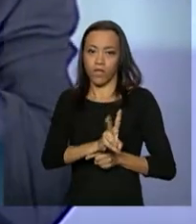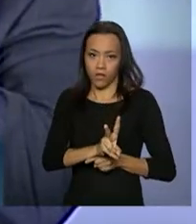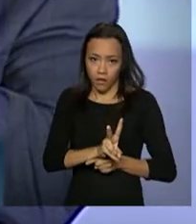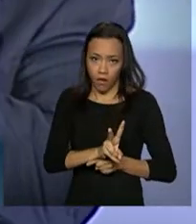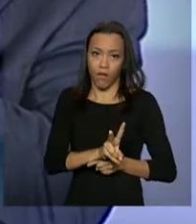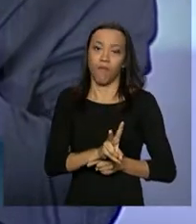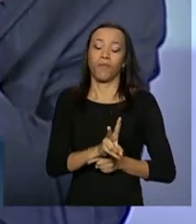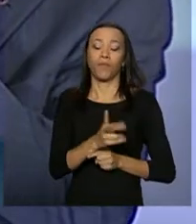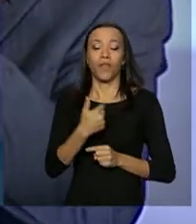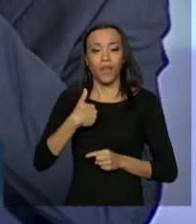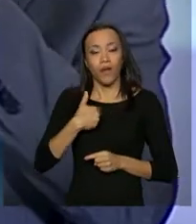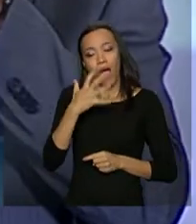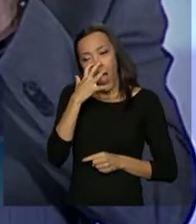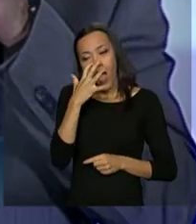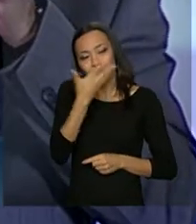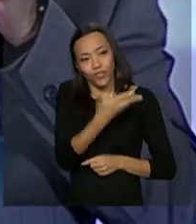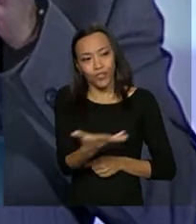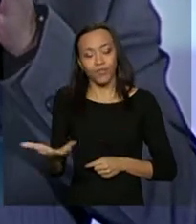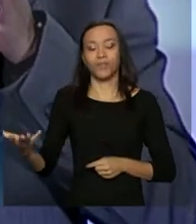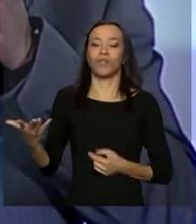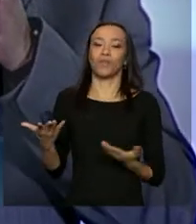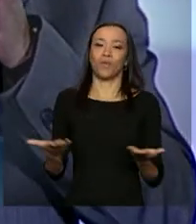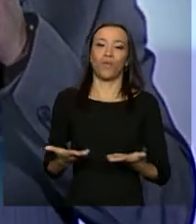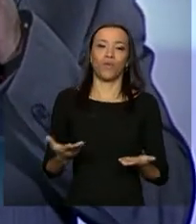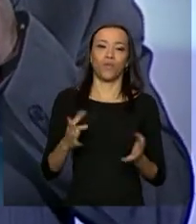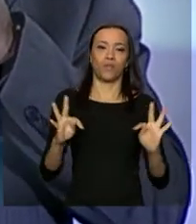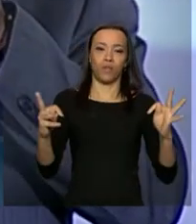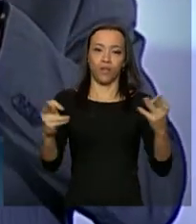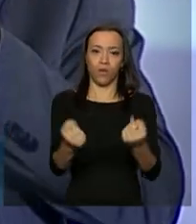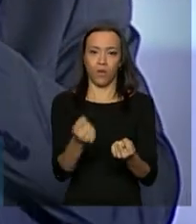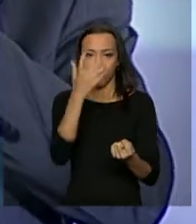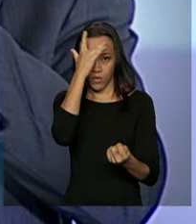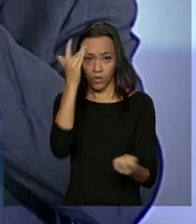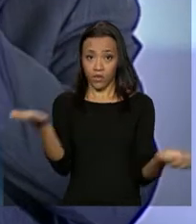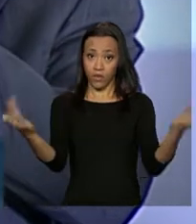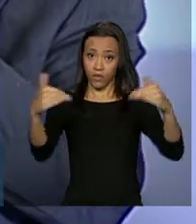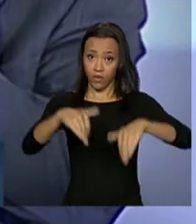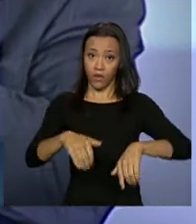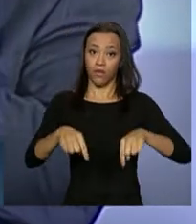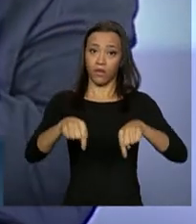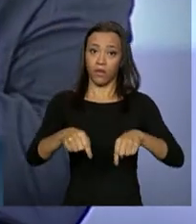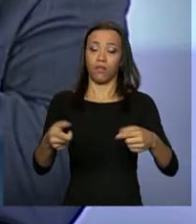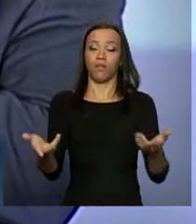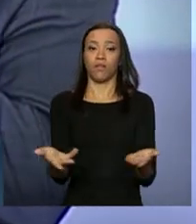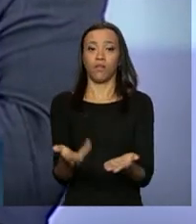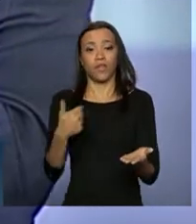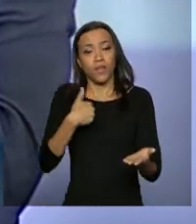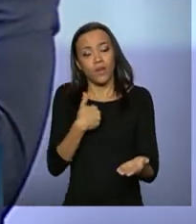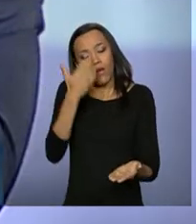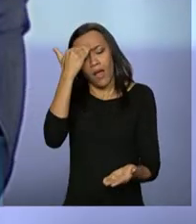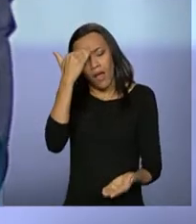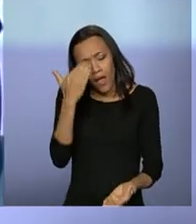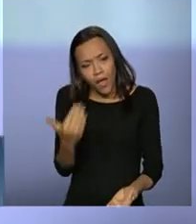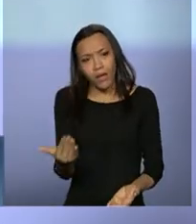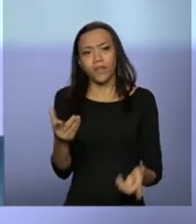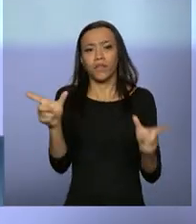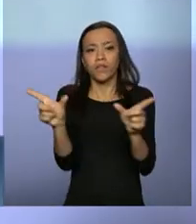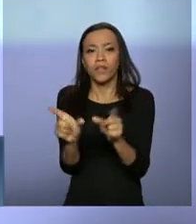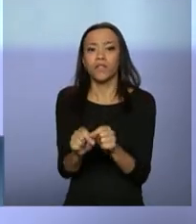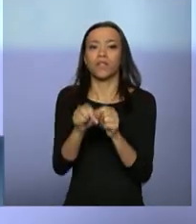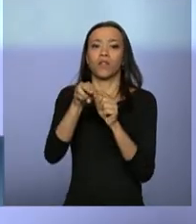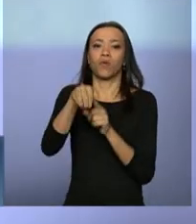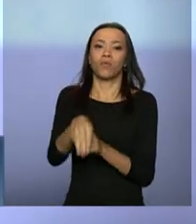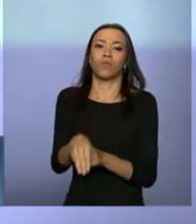a minha admiração a todos que estão aqui neste momento e o meu enorme agradecimento ao Ministério do Trabalho e Emprego